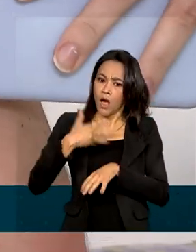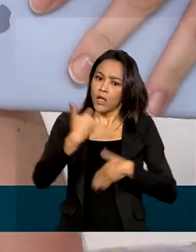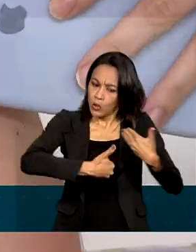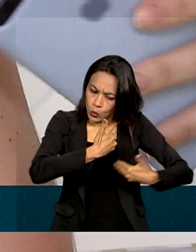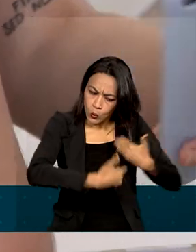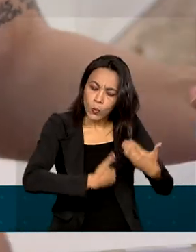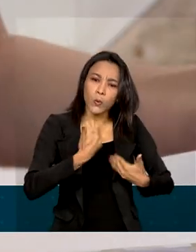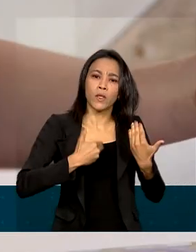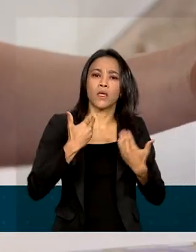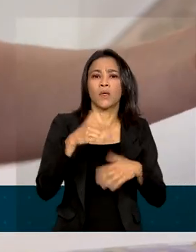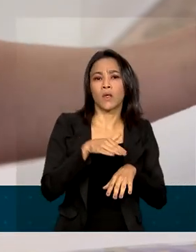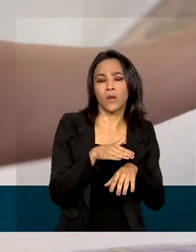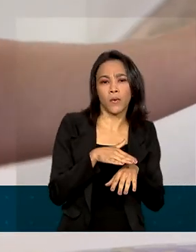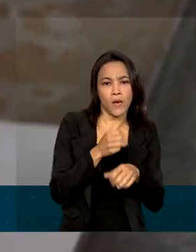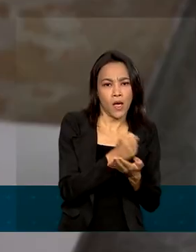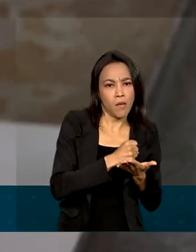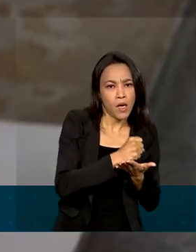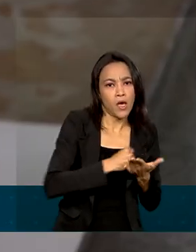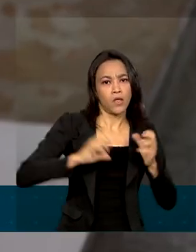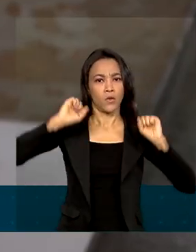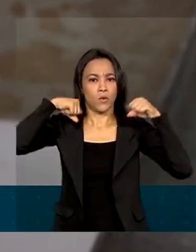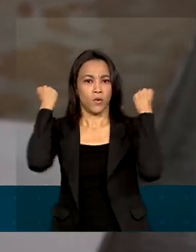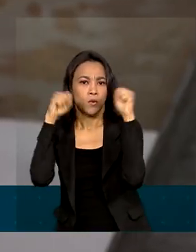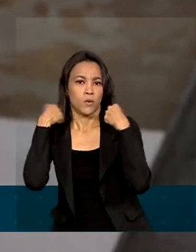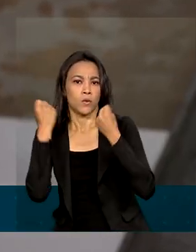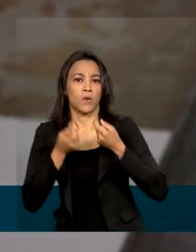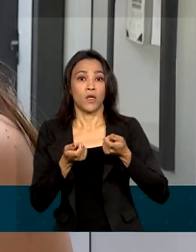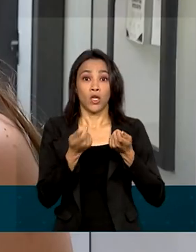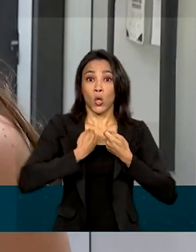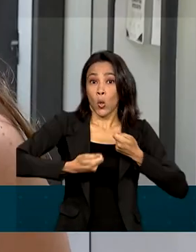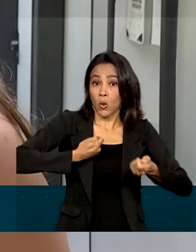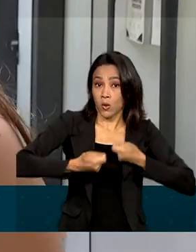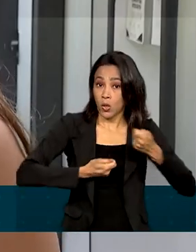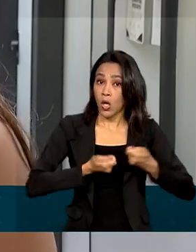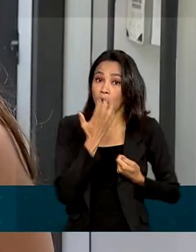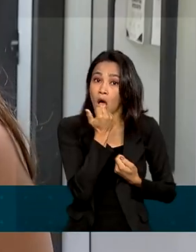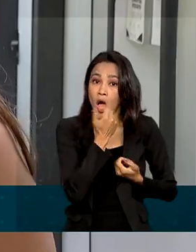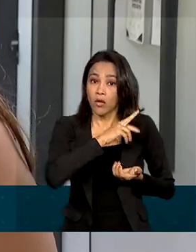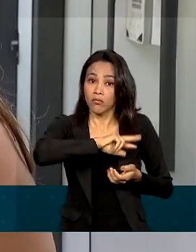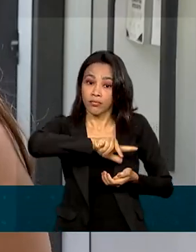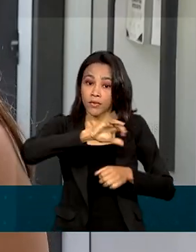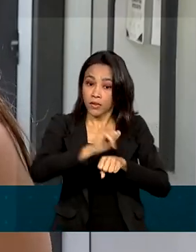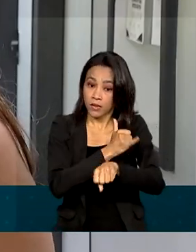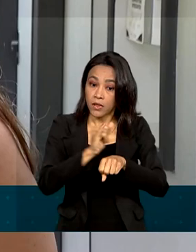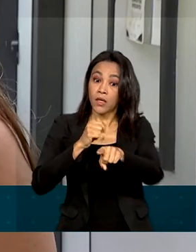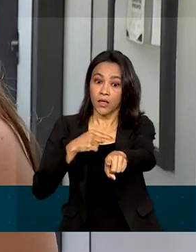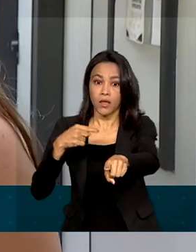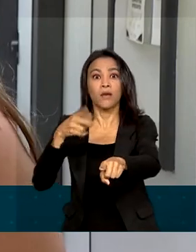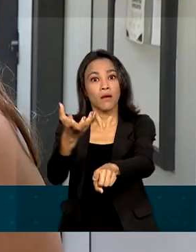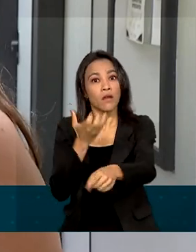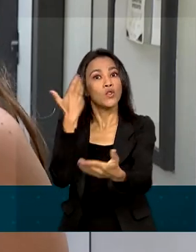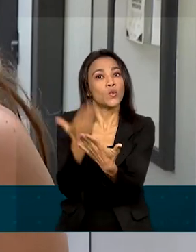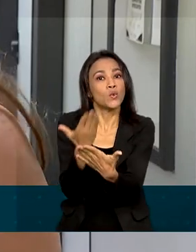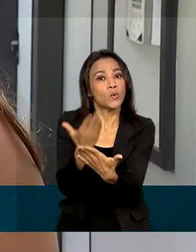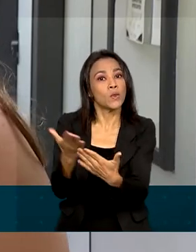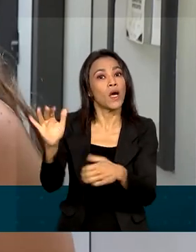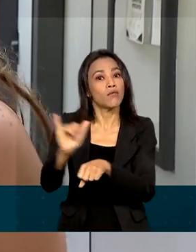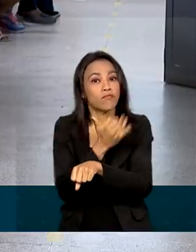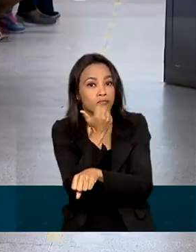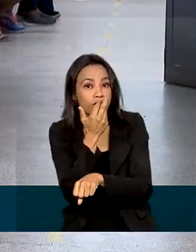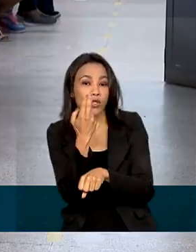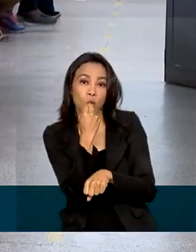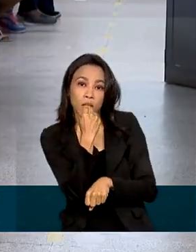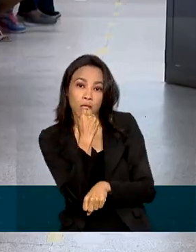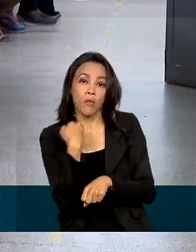remédios, exercícios físicos e controle da alimentação. E decidiu estudar nutrição para ajudar outras pessoas